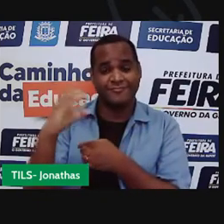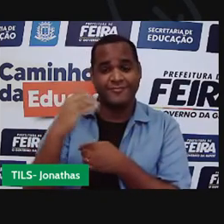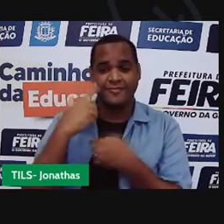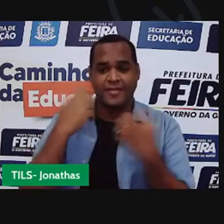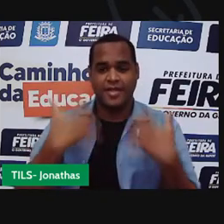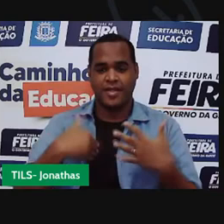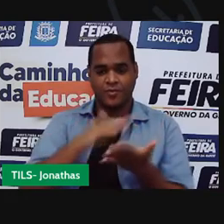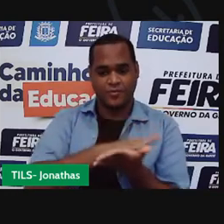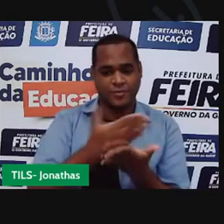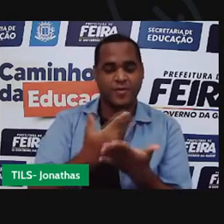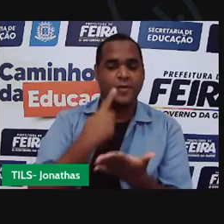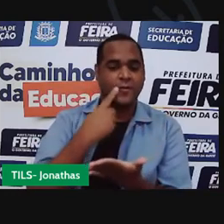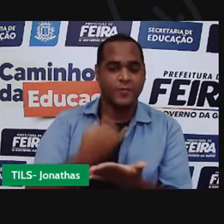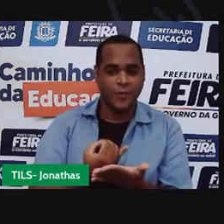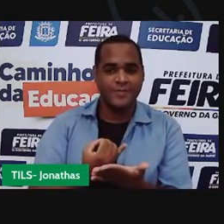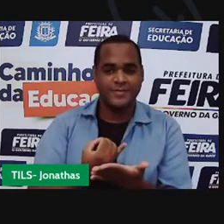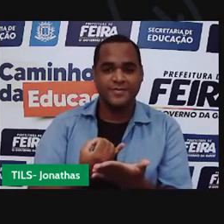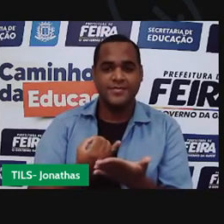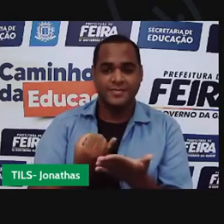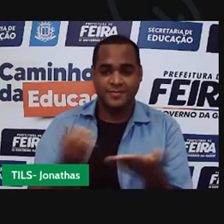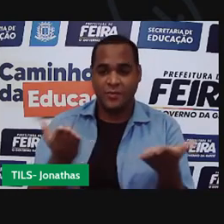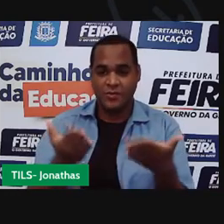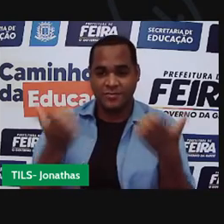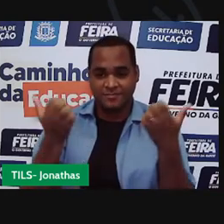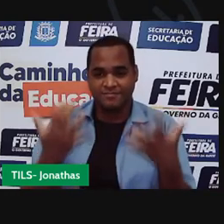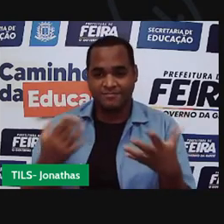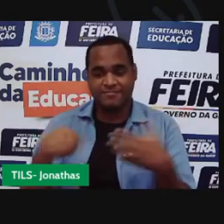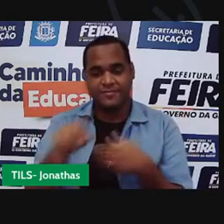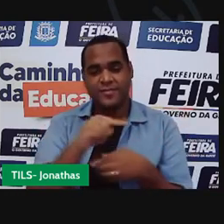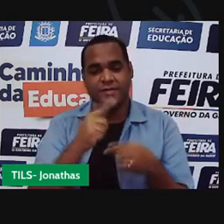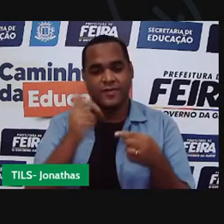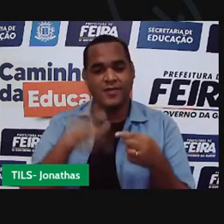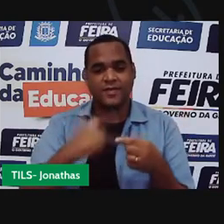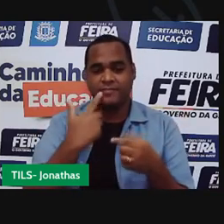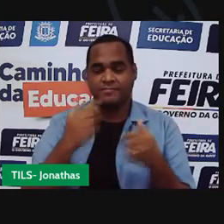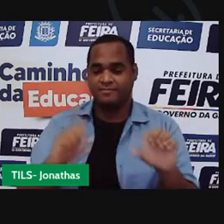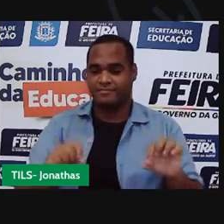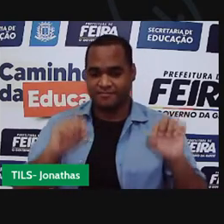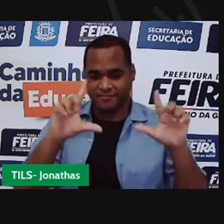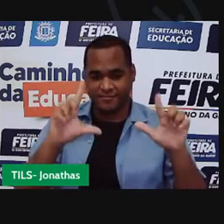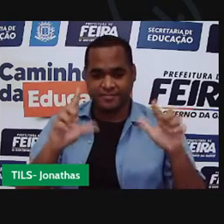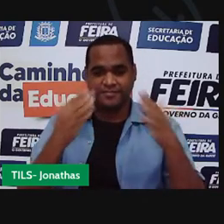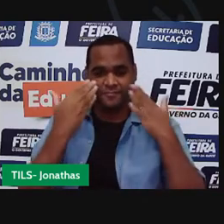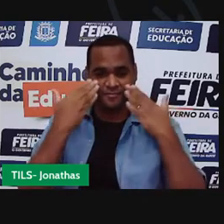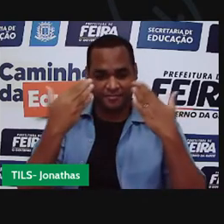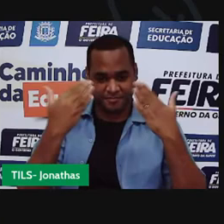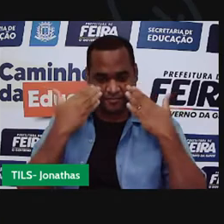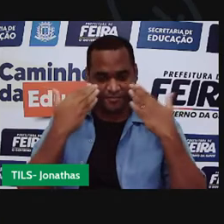Estou aqui com o intérprete Jonas hoje também e vamos lá, colocar minha apresentação para vocês.